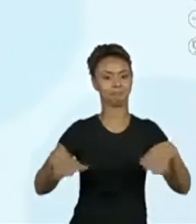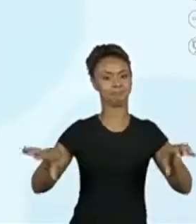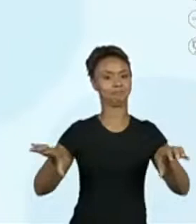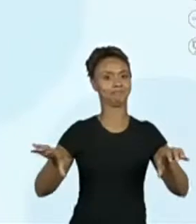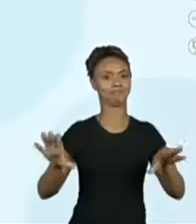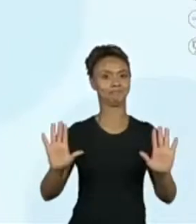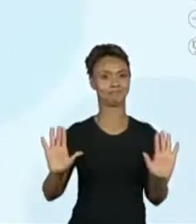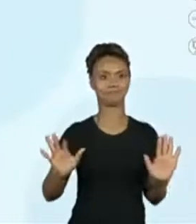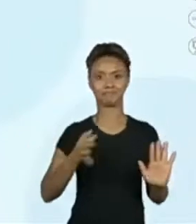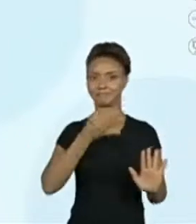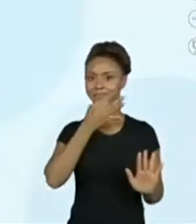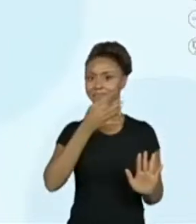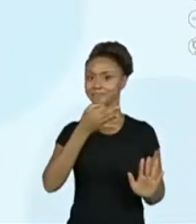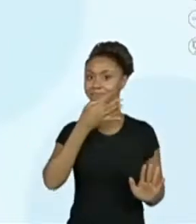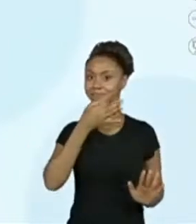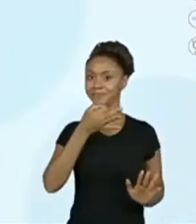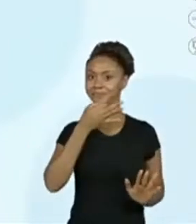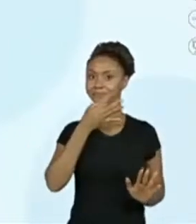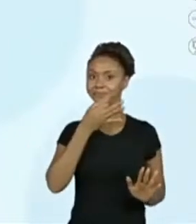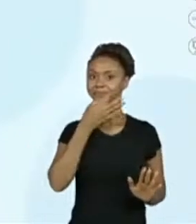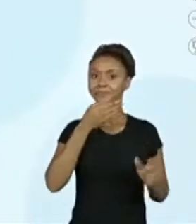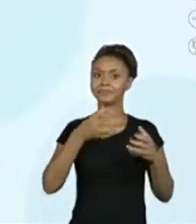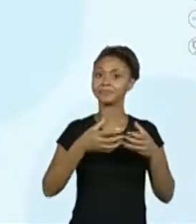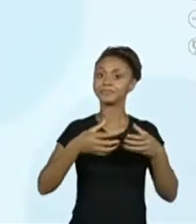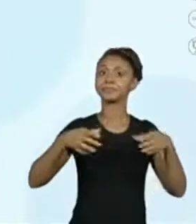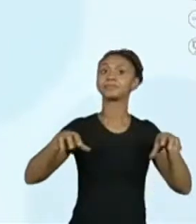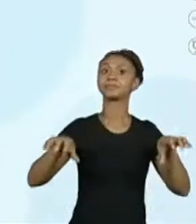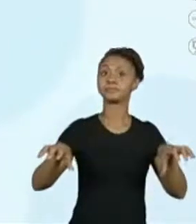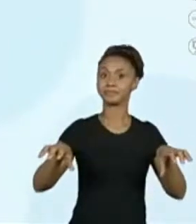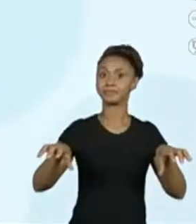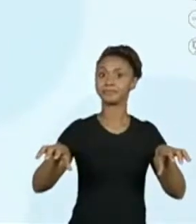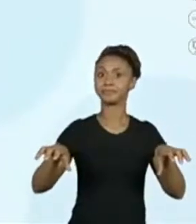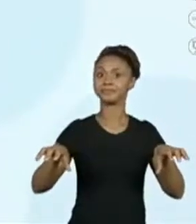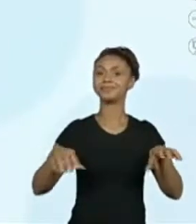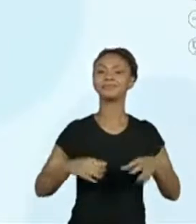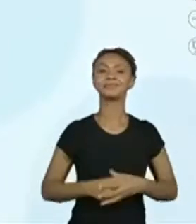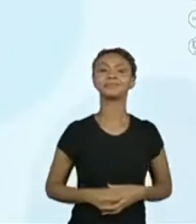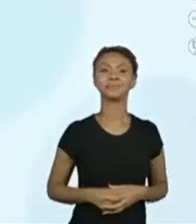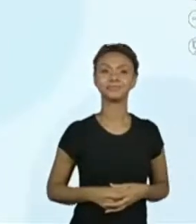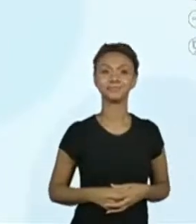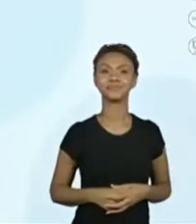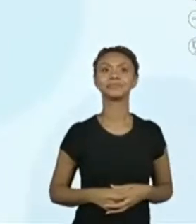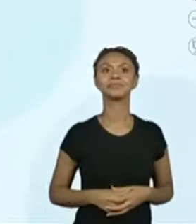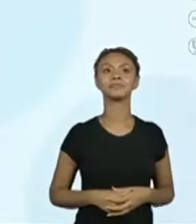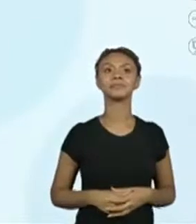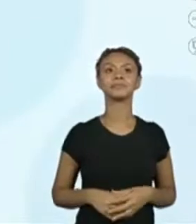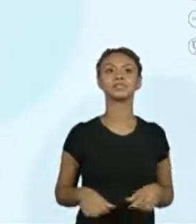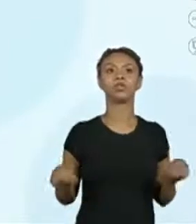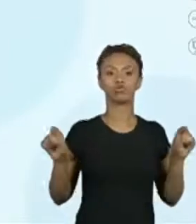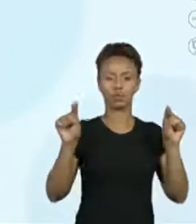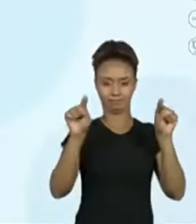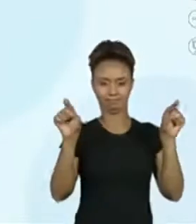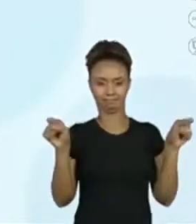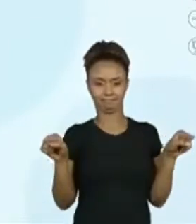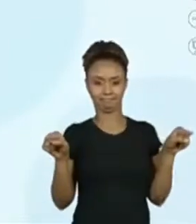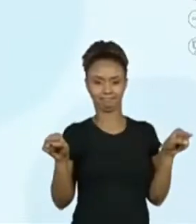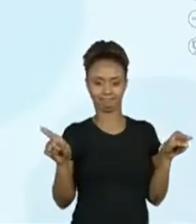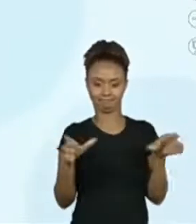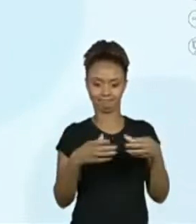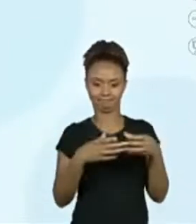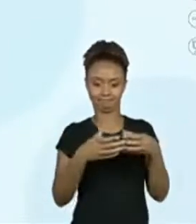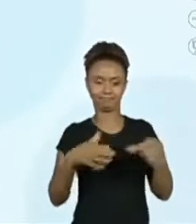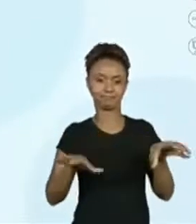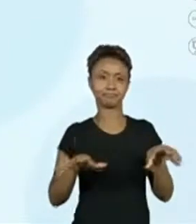A turma ficou dividida. vou colocar entre parênteses, porque é uma